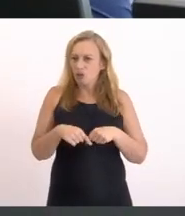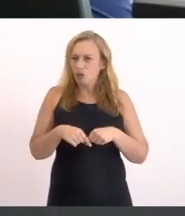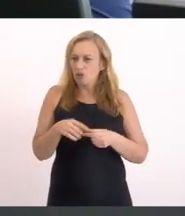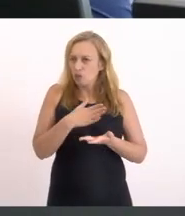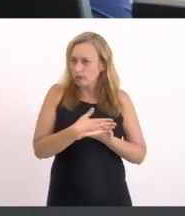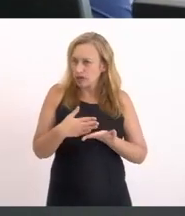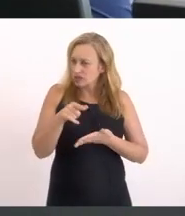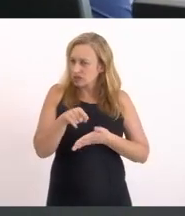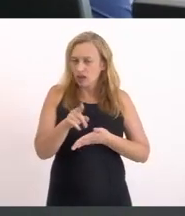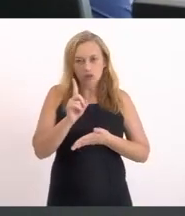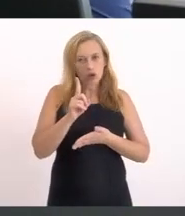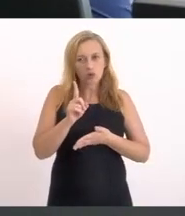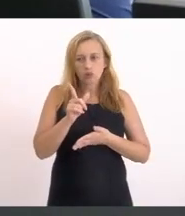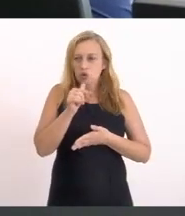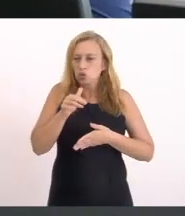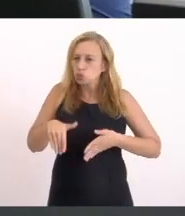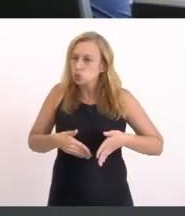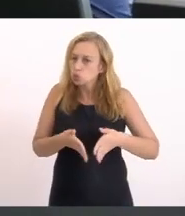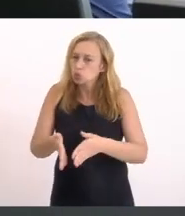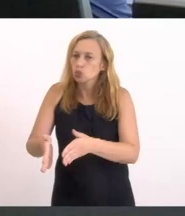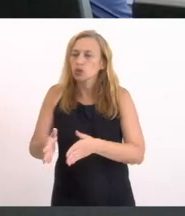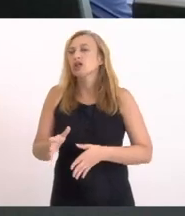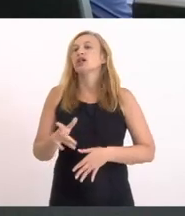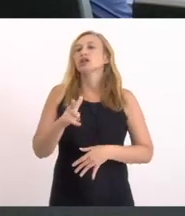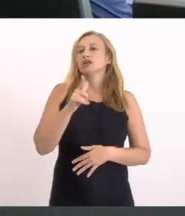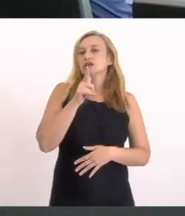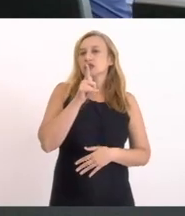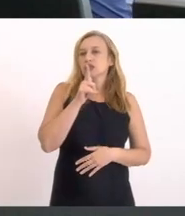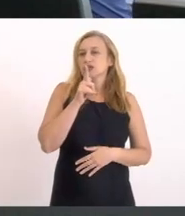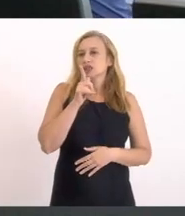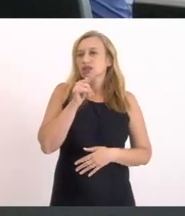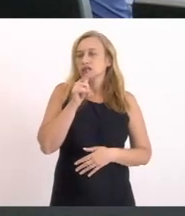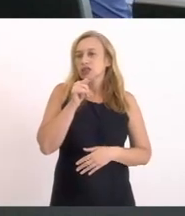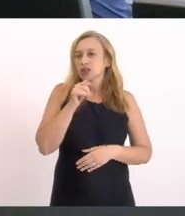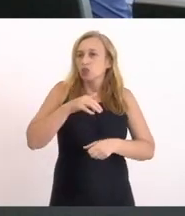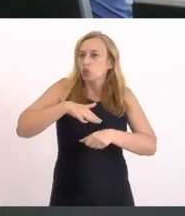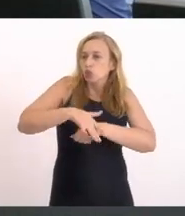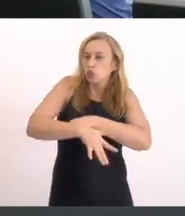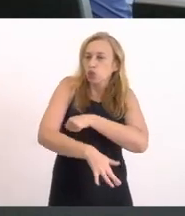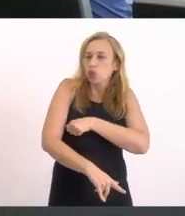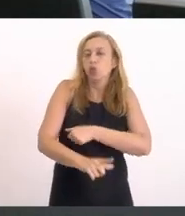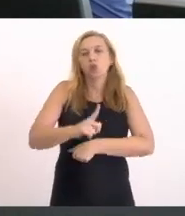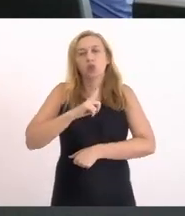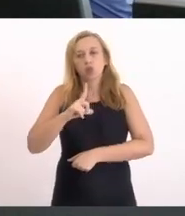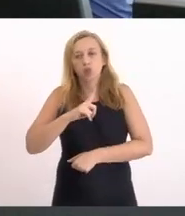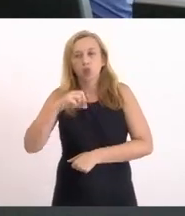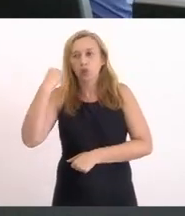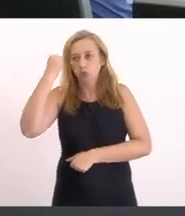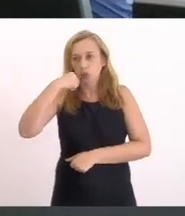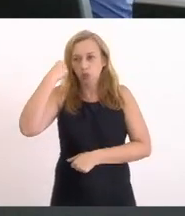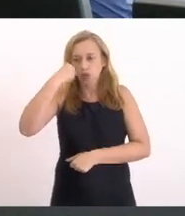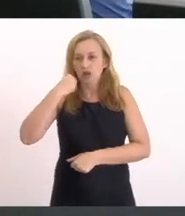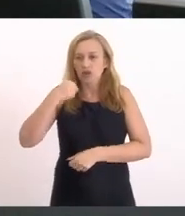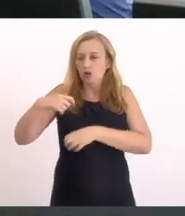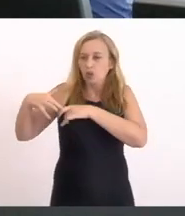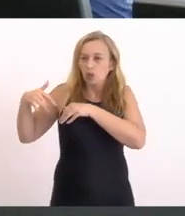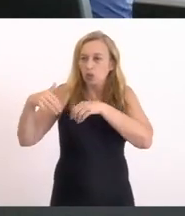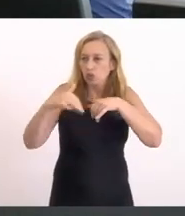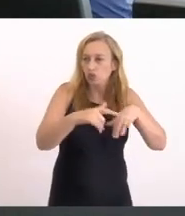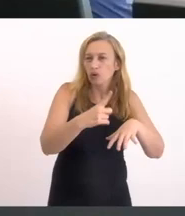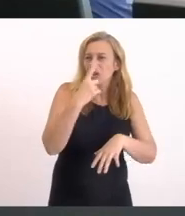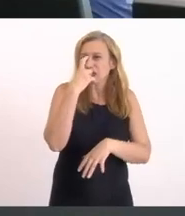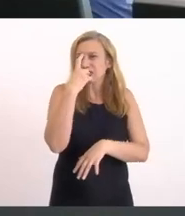Ele começa nos rios Sacuarema tem cachoeiras Que são totalmente invadidas Com